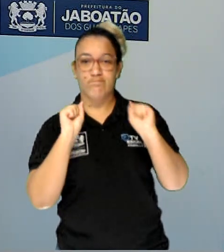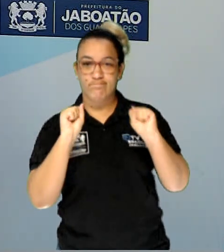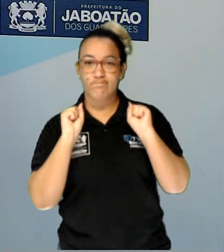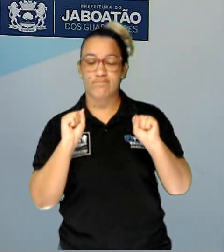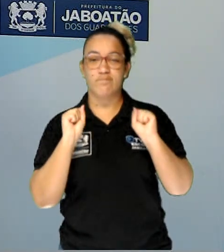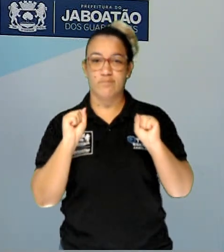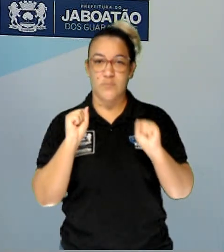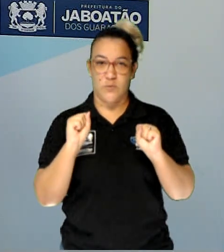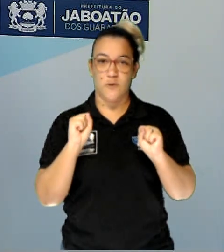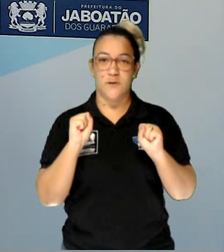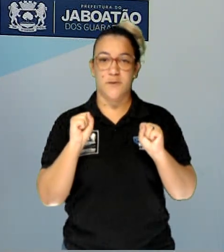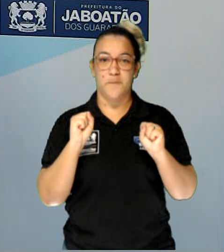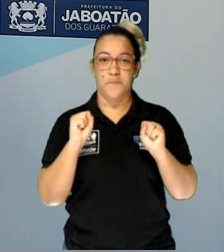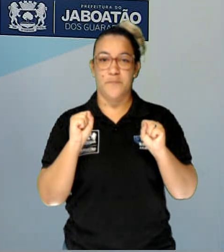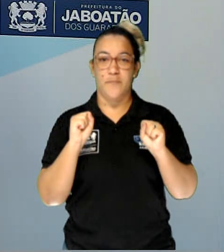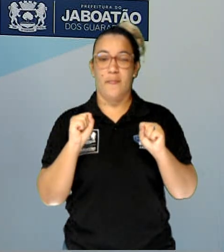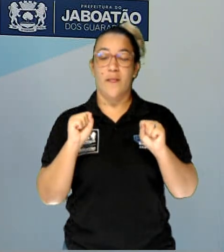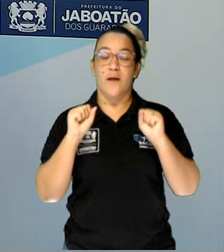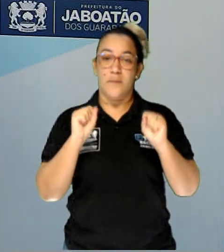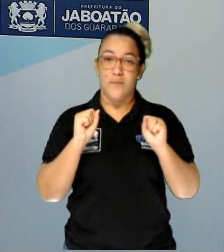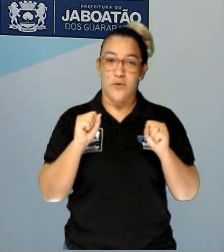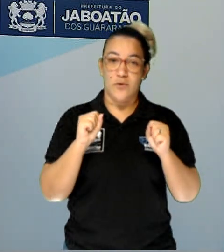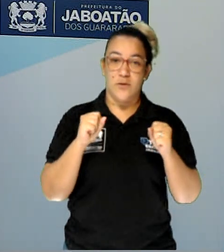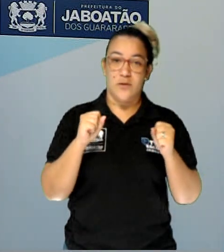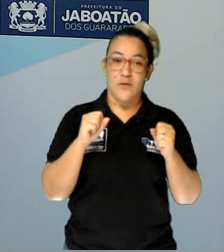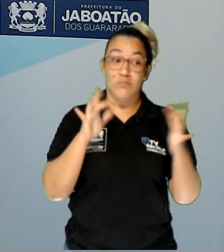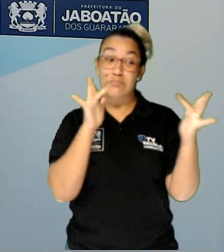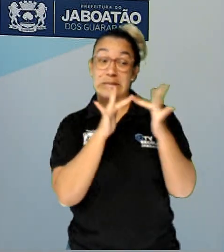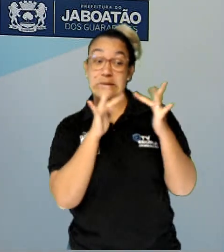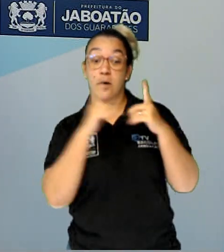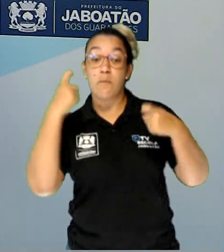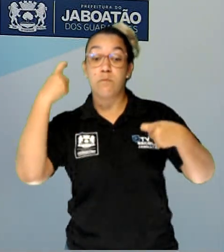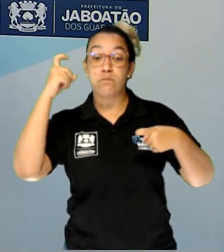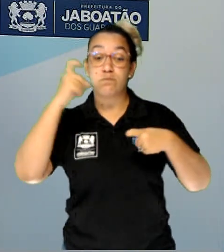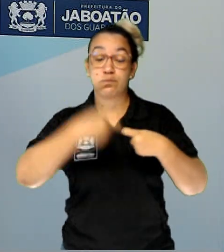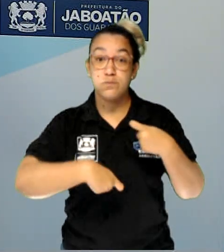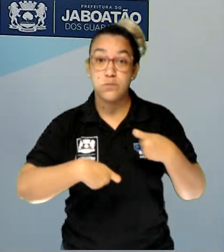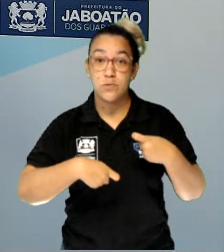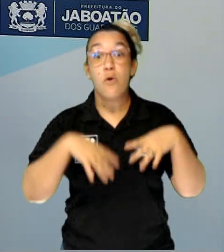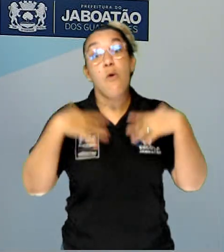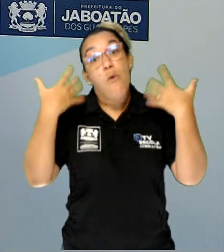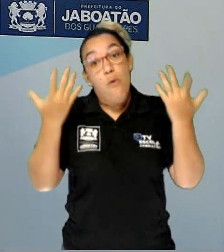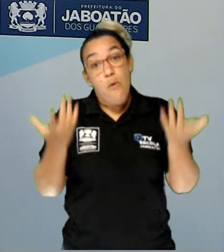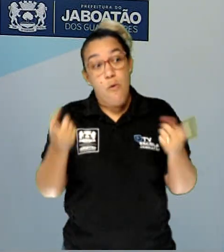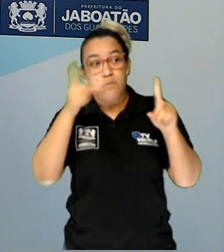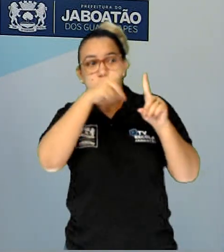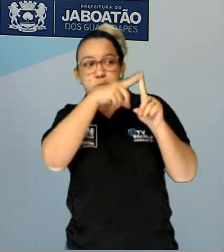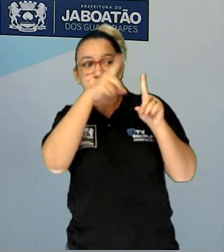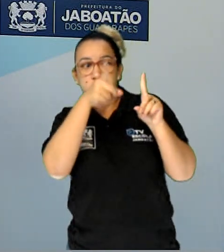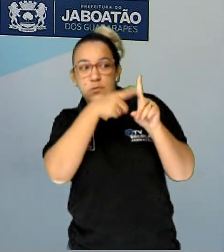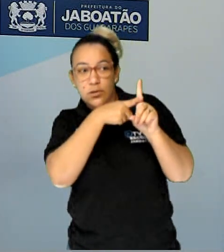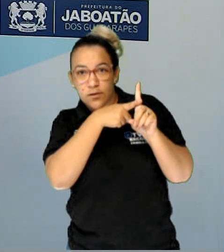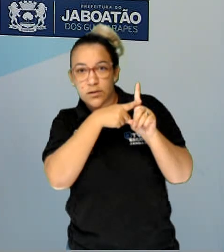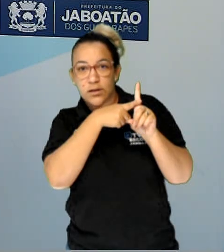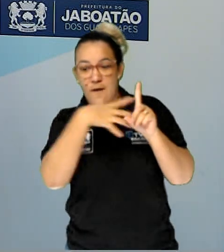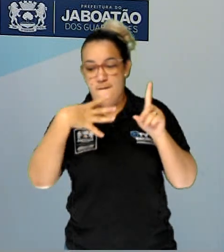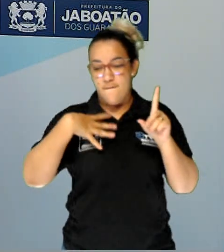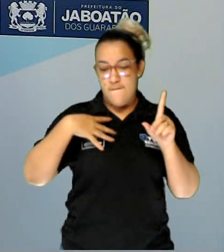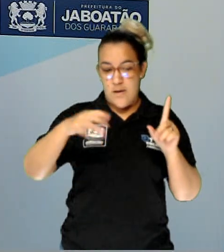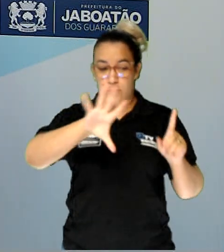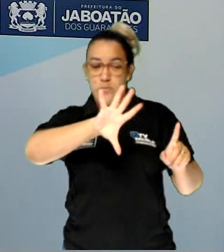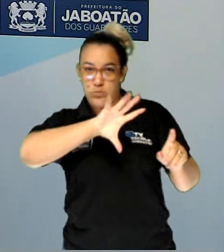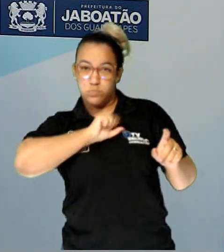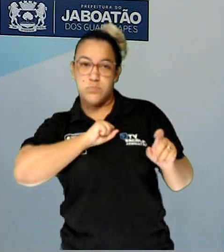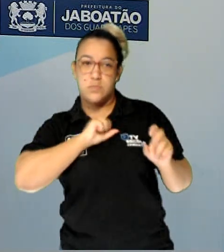contrair sífilis, né, de maneira, pelo contato sexual ou também de maneira congênita da mãe para o filho.